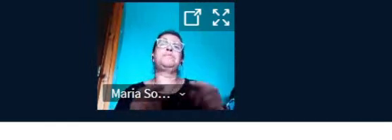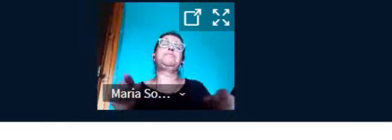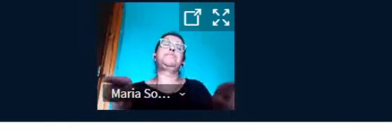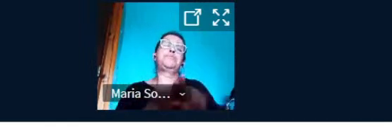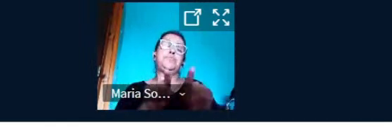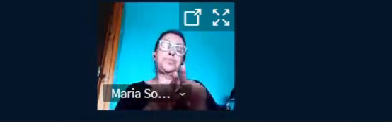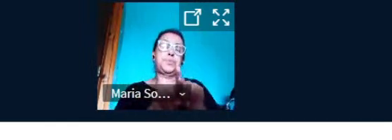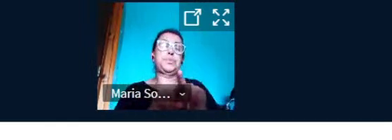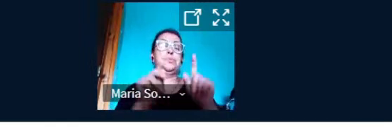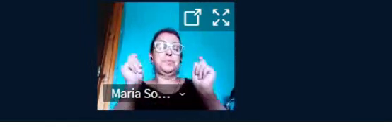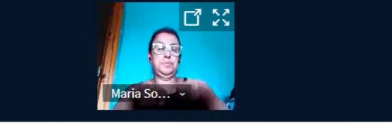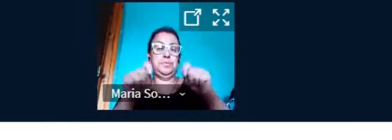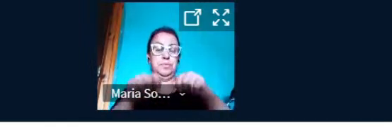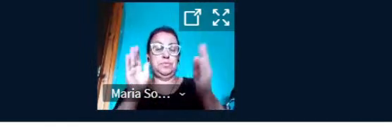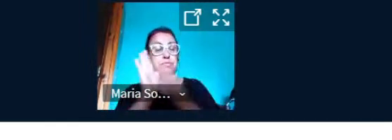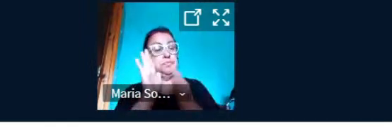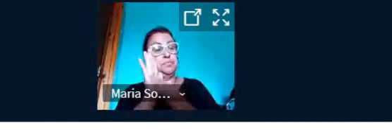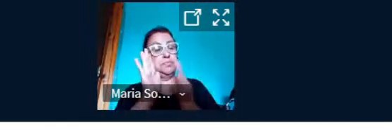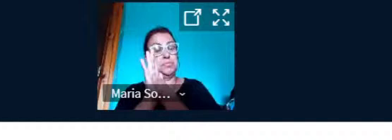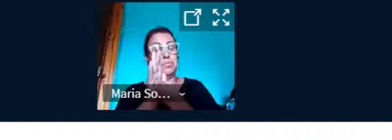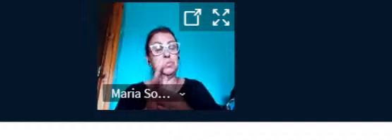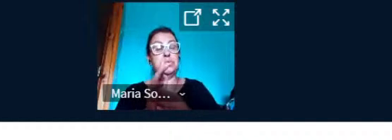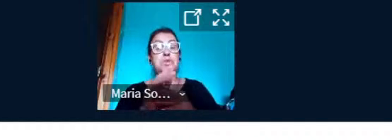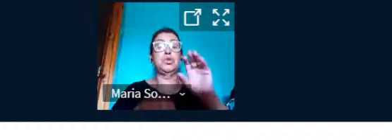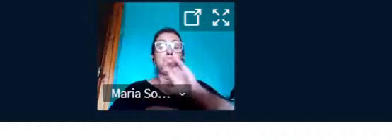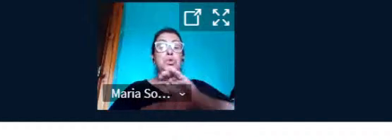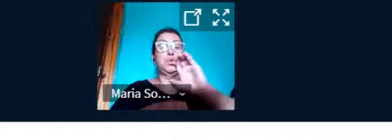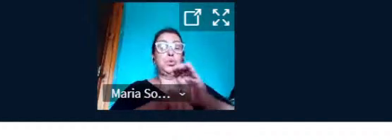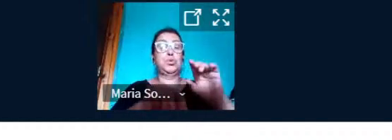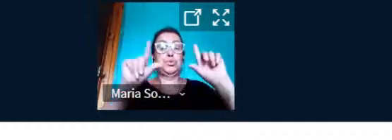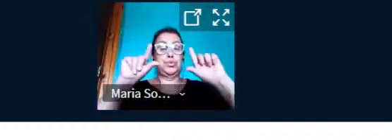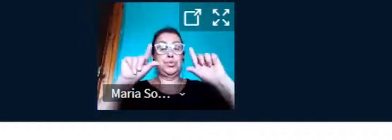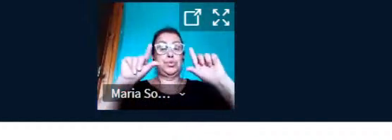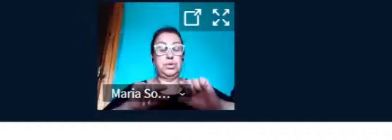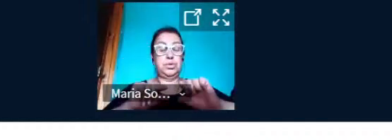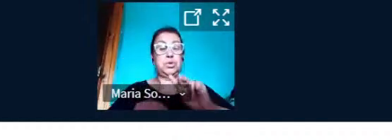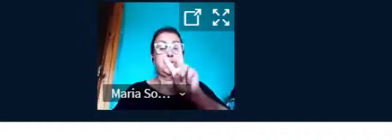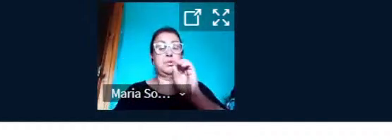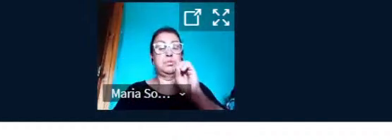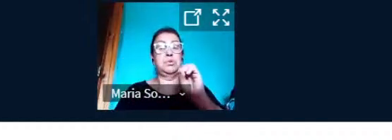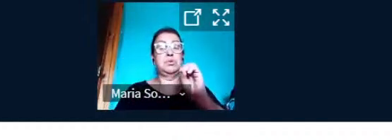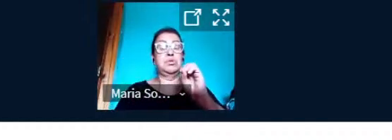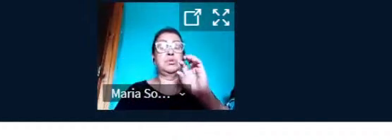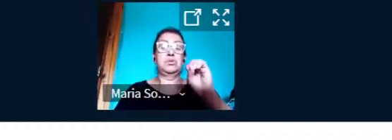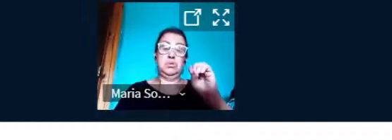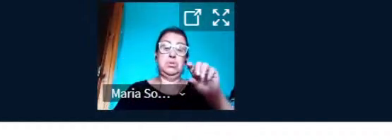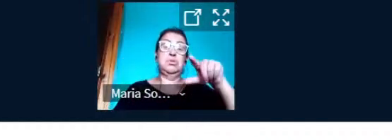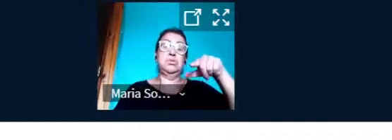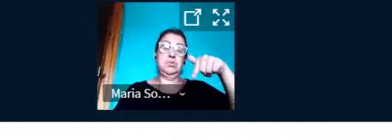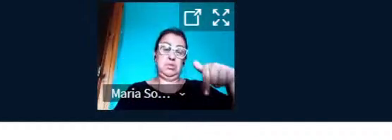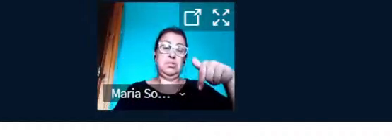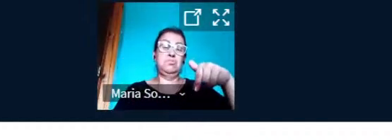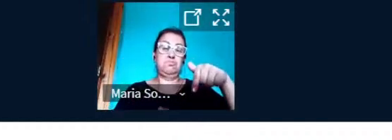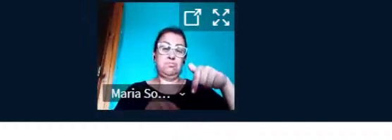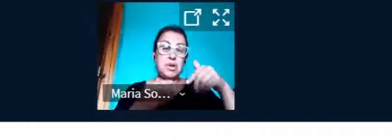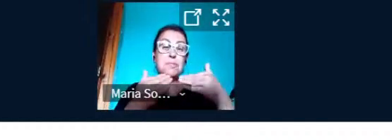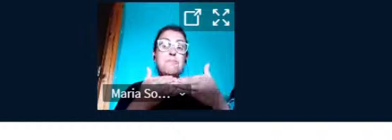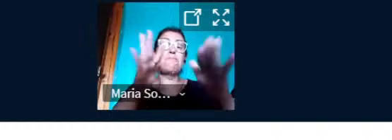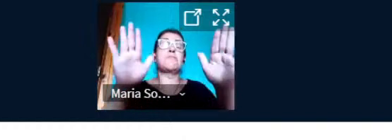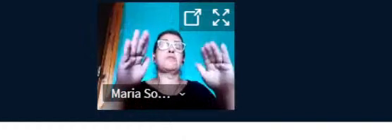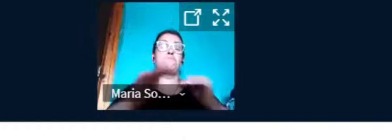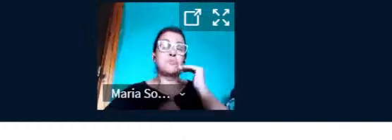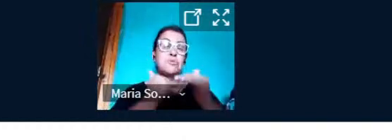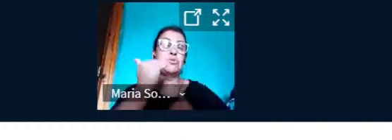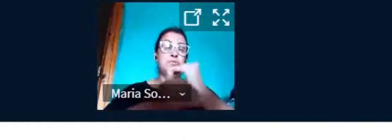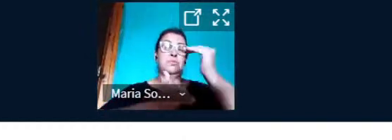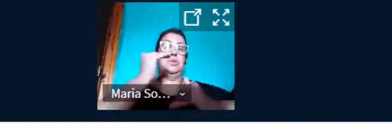2017, atuando como espaços para ampliar o desenvolvimento prático dessas ferramentas. Como o curso ofertado